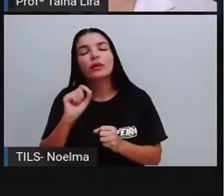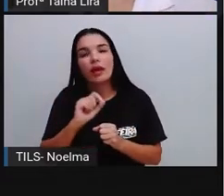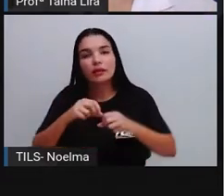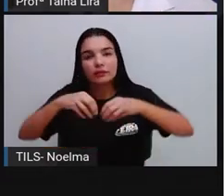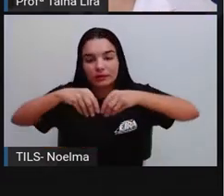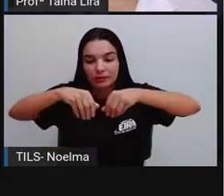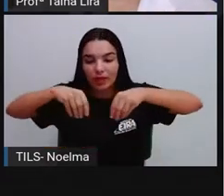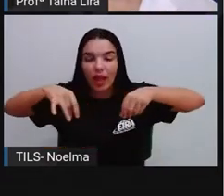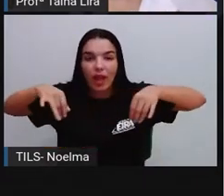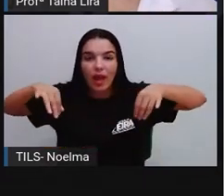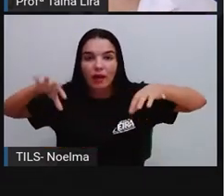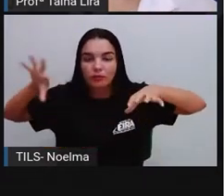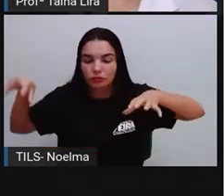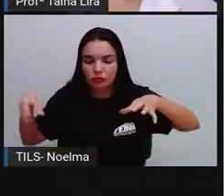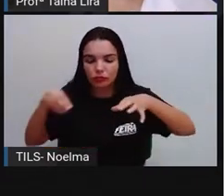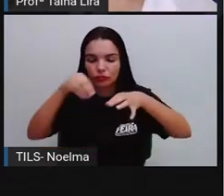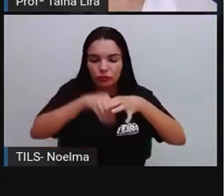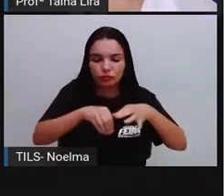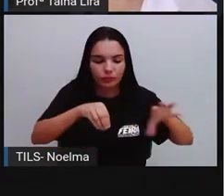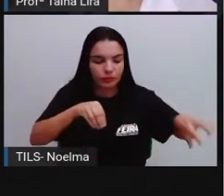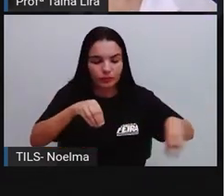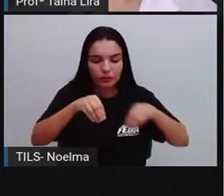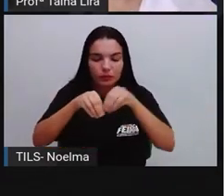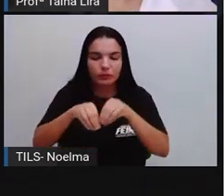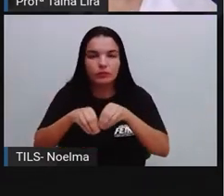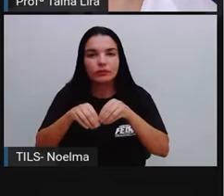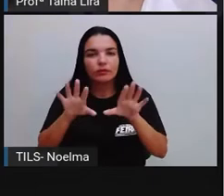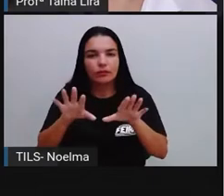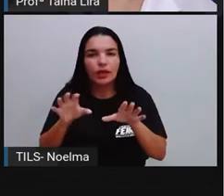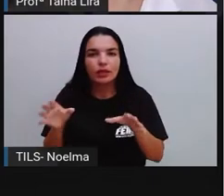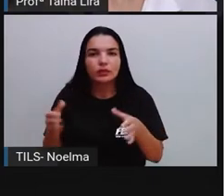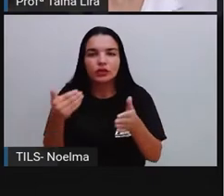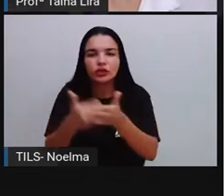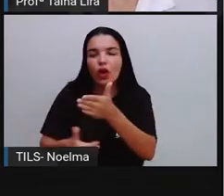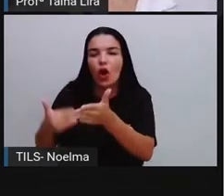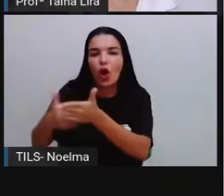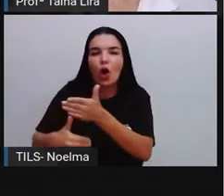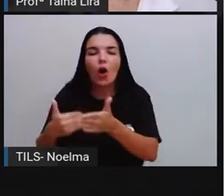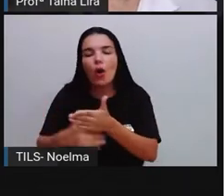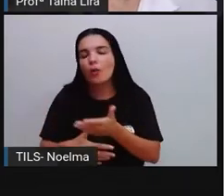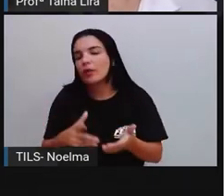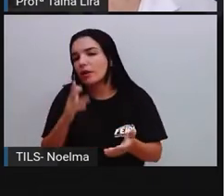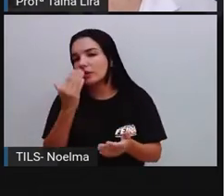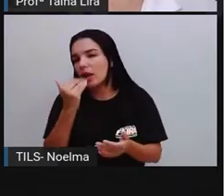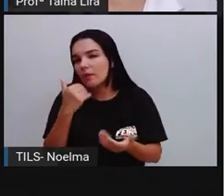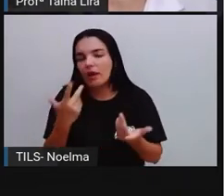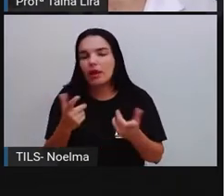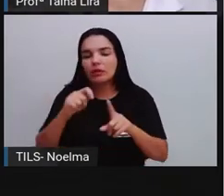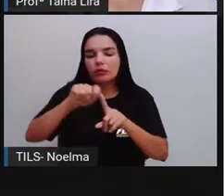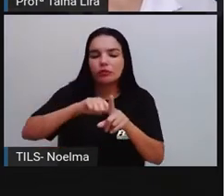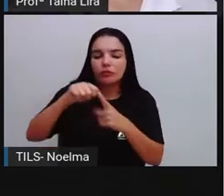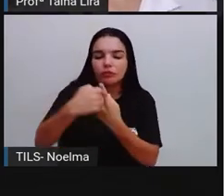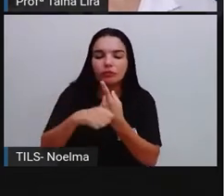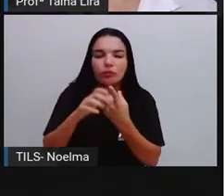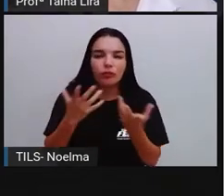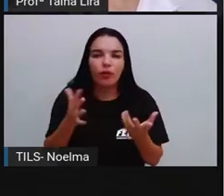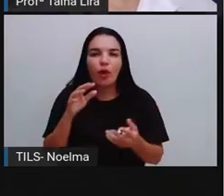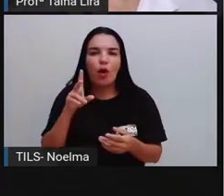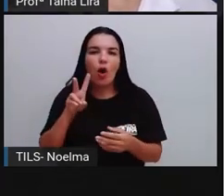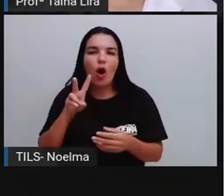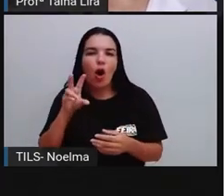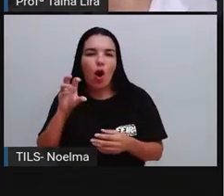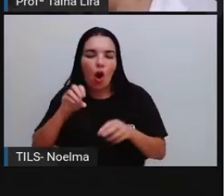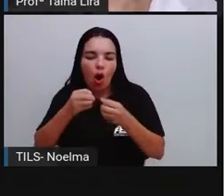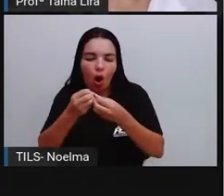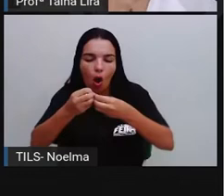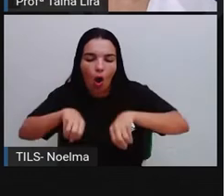é aquele lixo que a gente já viu, né, que são restos de alimentos, casca de fruta, casca de ovos.